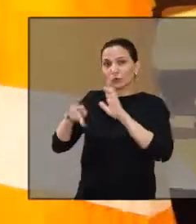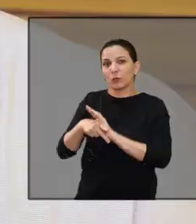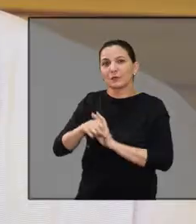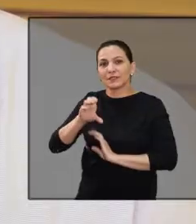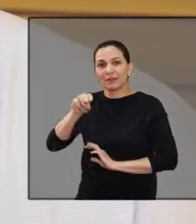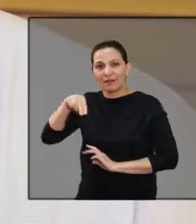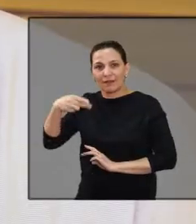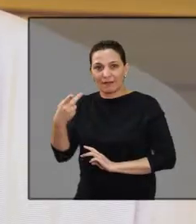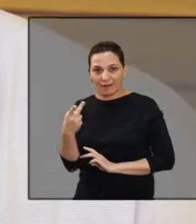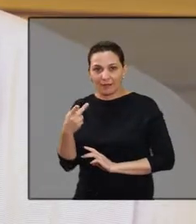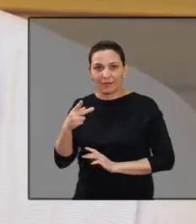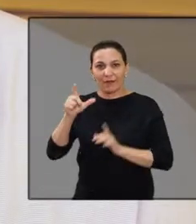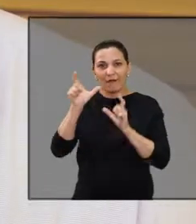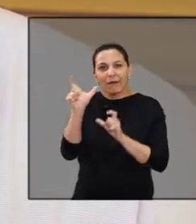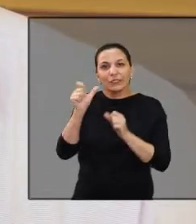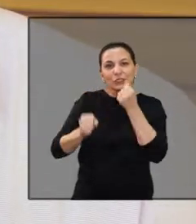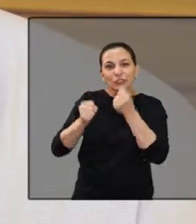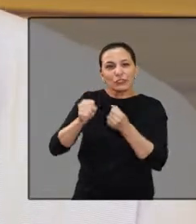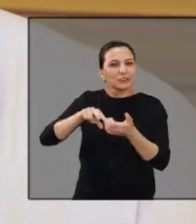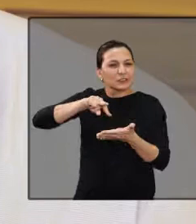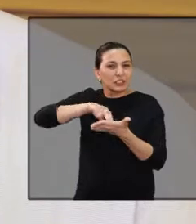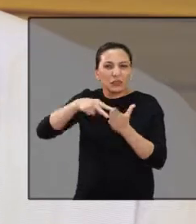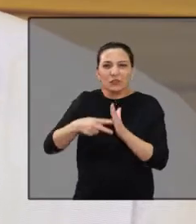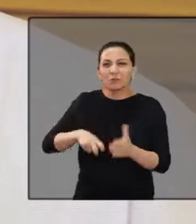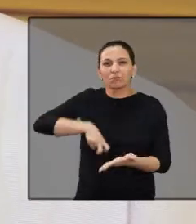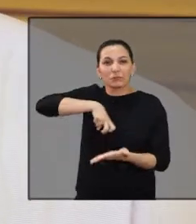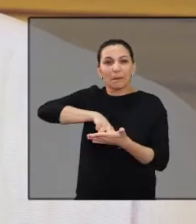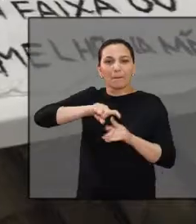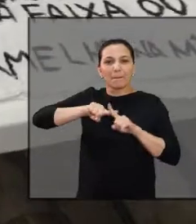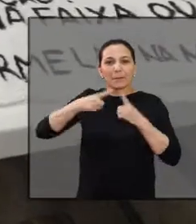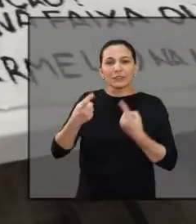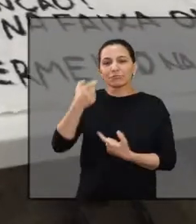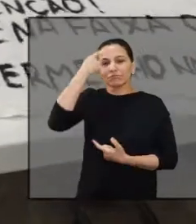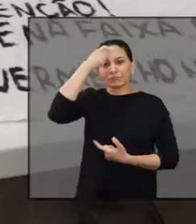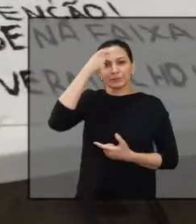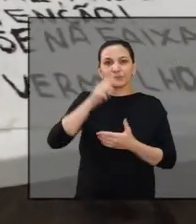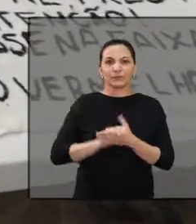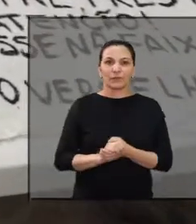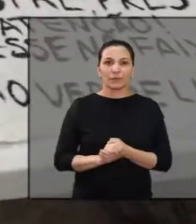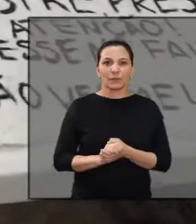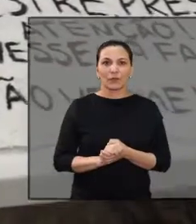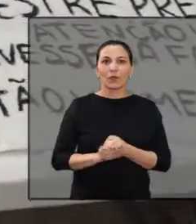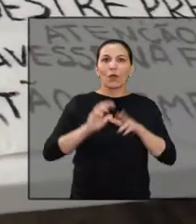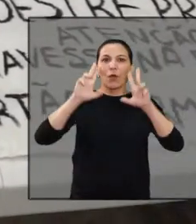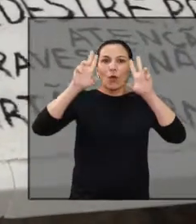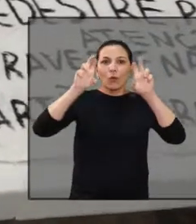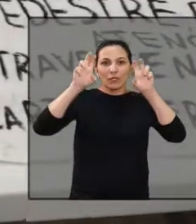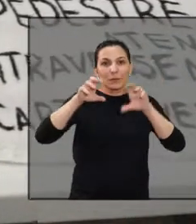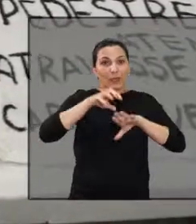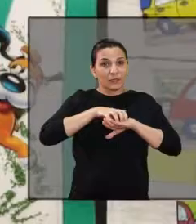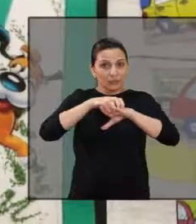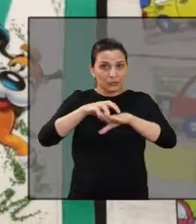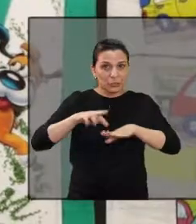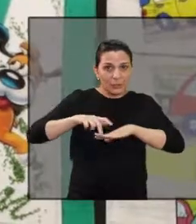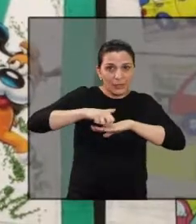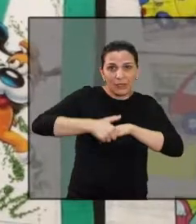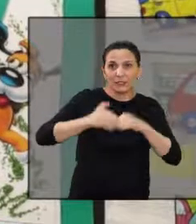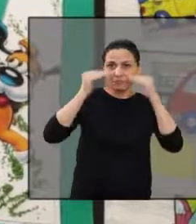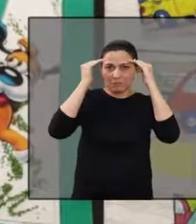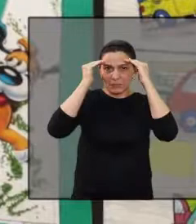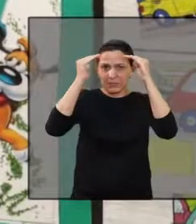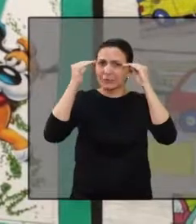CNH. E não é só a questão de punição, mas sim a conscientização. Com o tema, no trânsito, quando o pedestre está em jogo, o